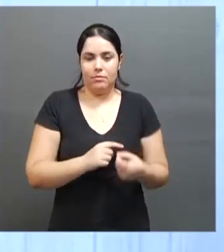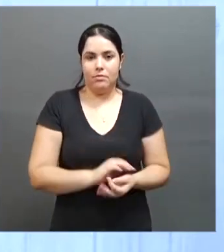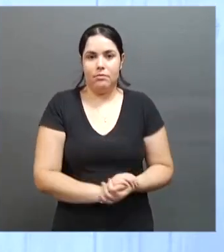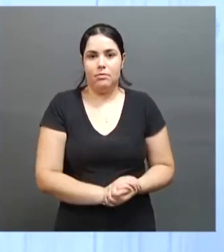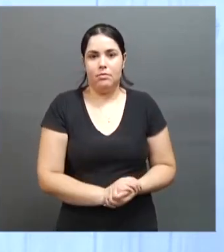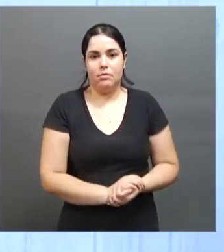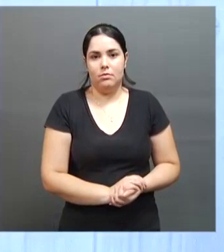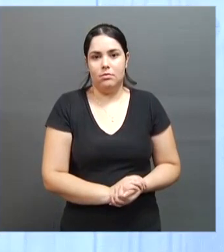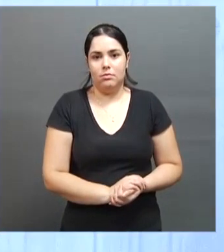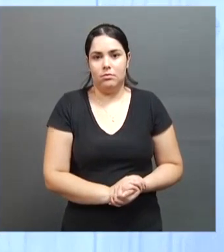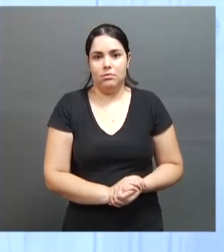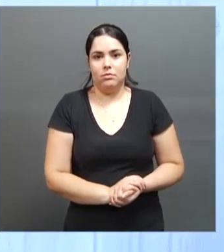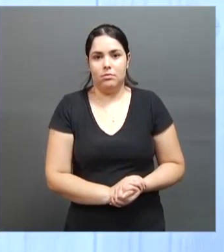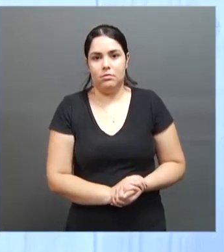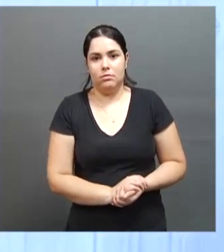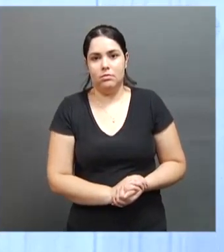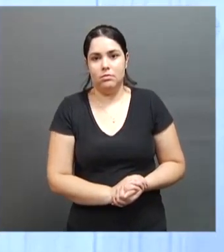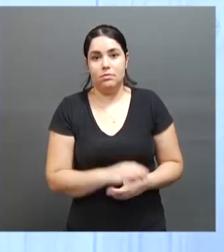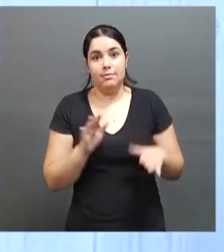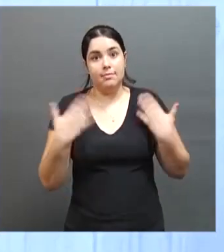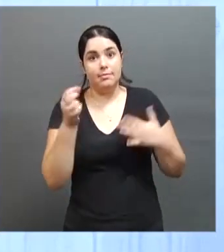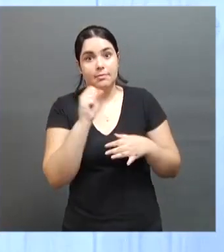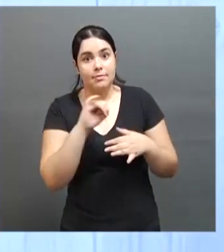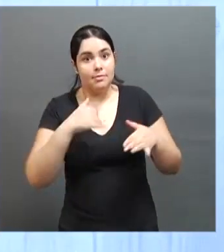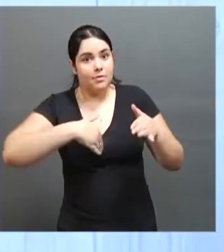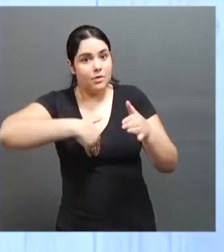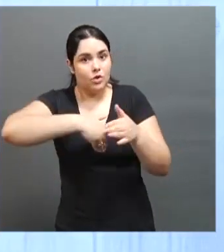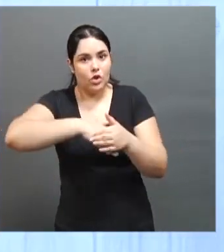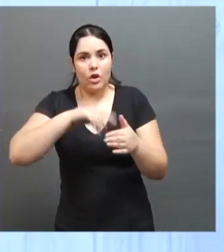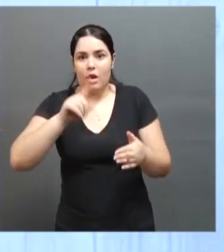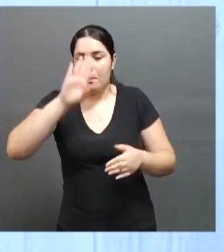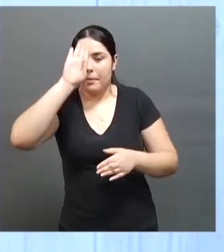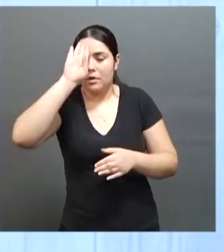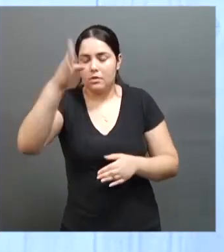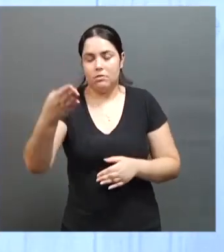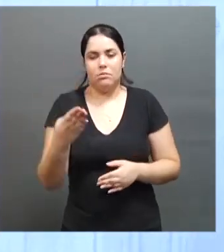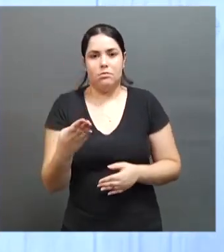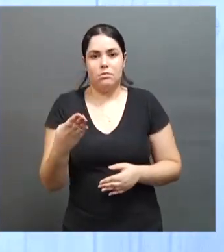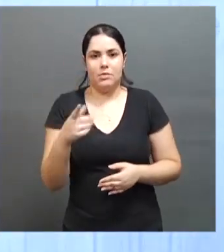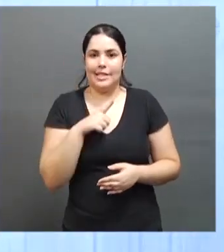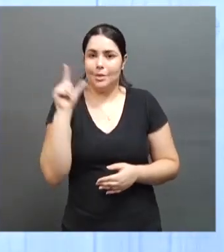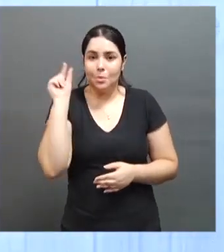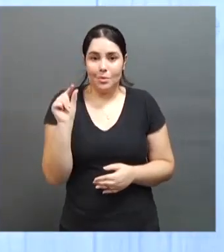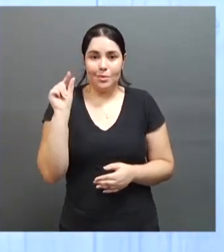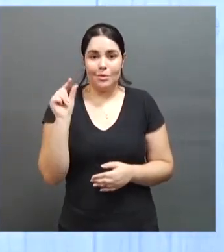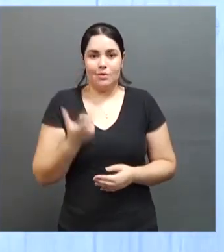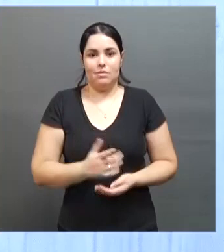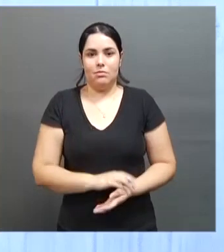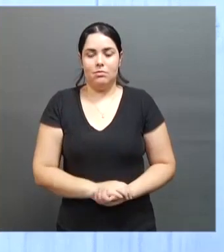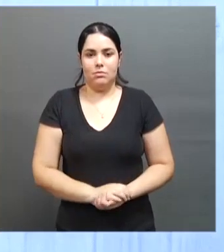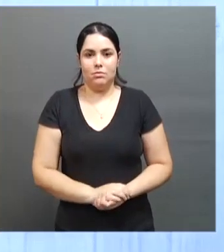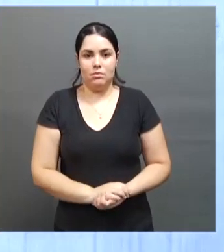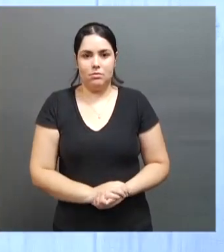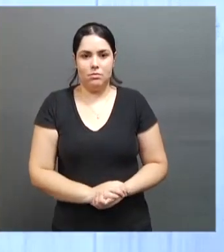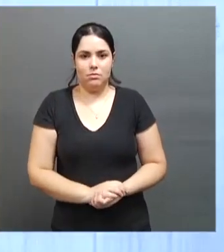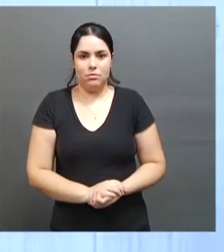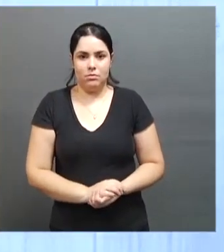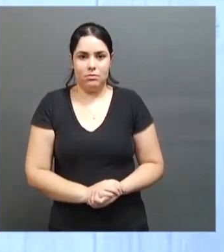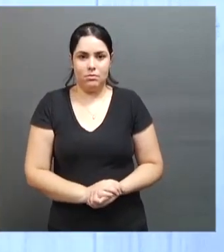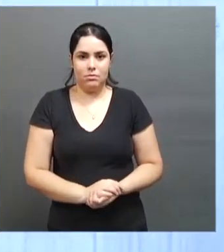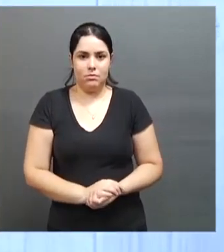estrutura. Então, se no futebol, que é o nosso esporte preferido, que o esporte que mais tem investimento,